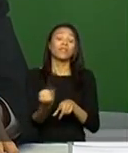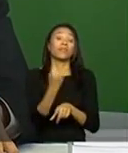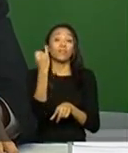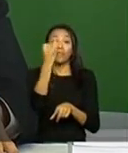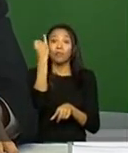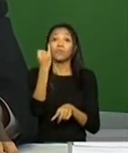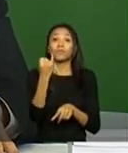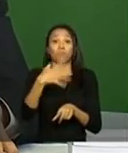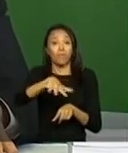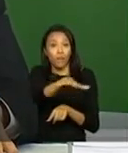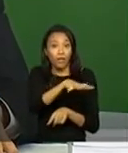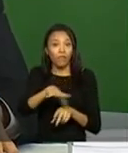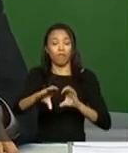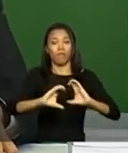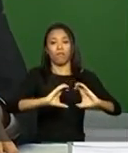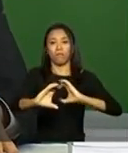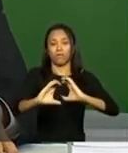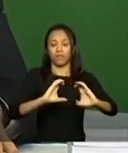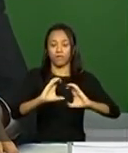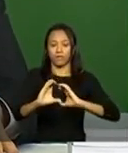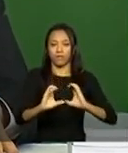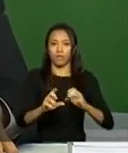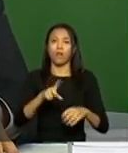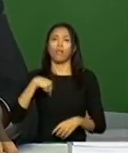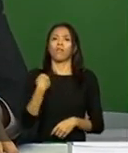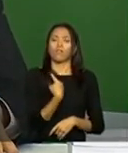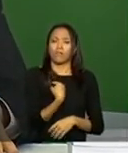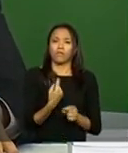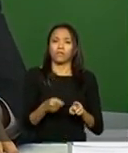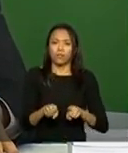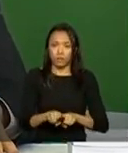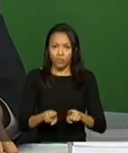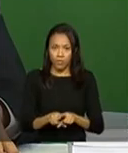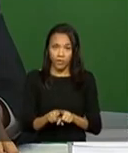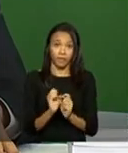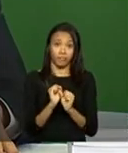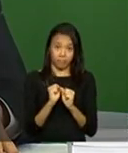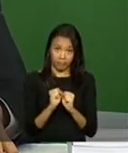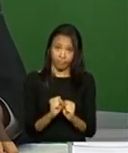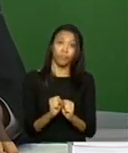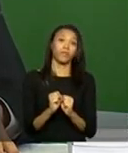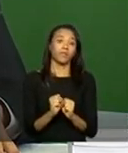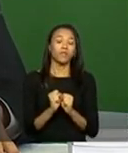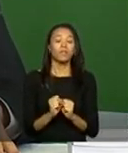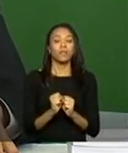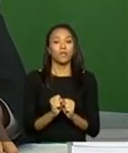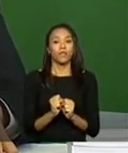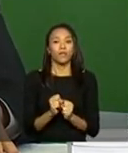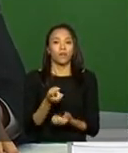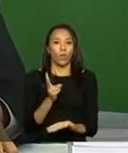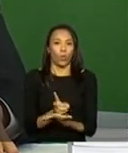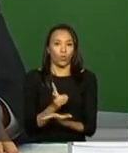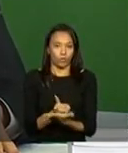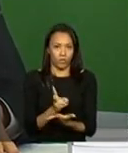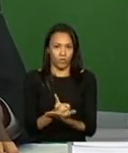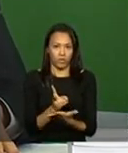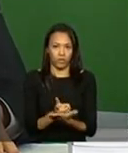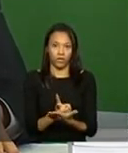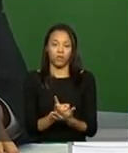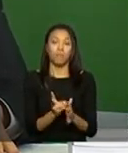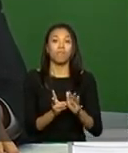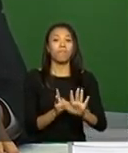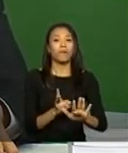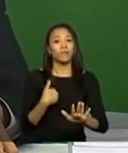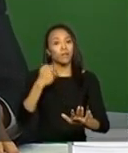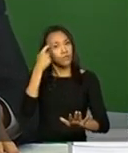estratégia de comunicação. Nós poderíamos manter isso como nosso. A ideia é que isso seja